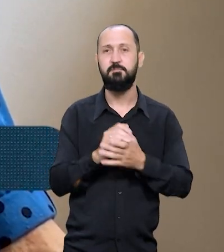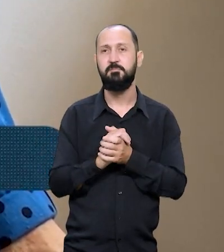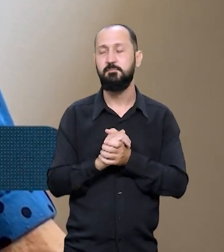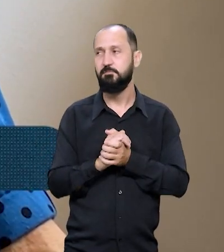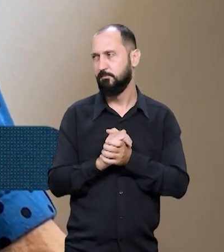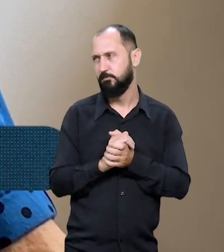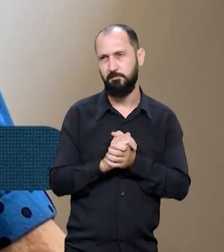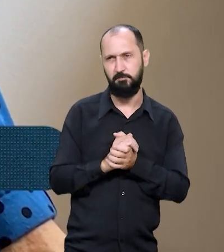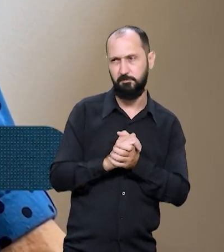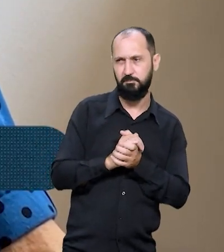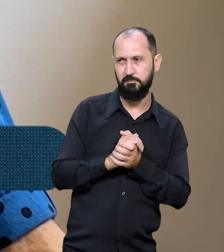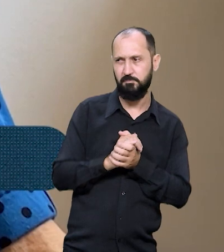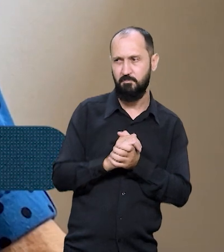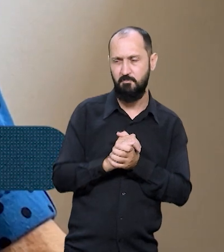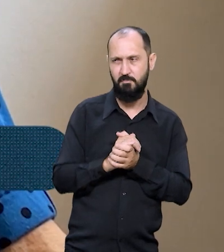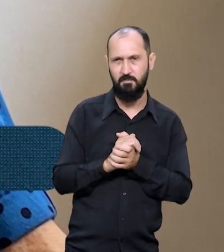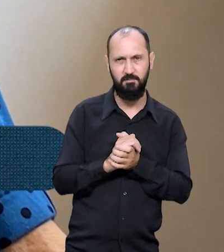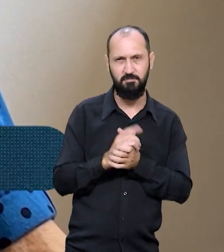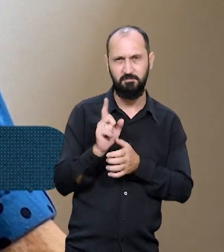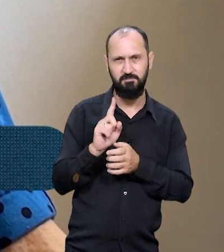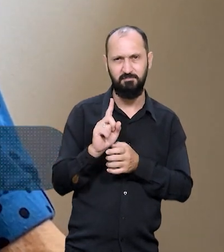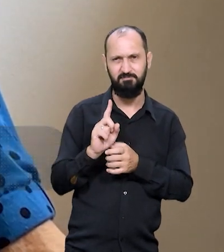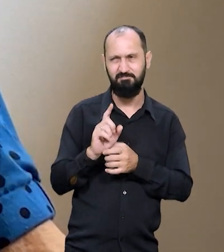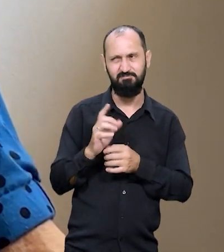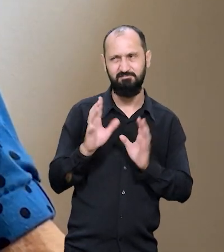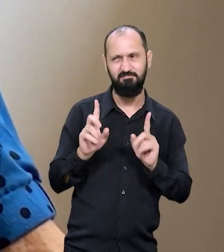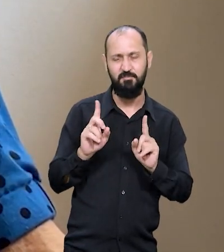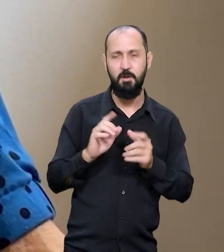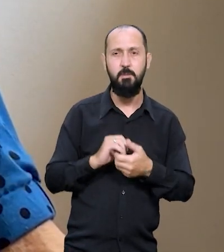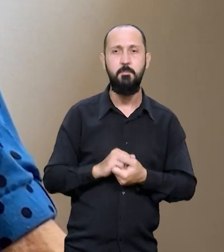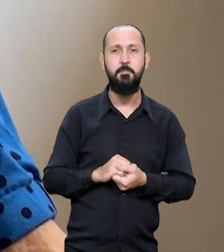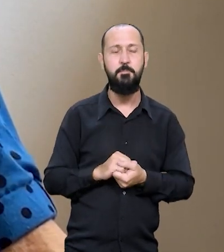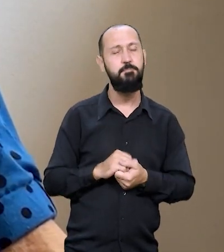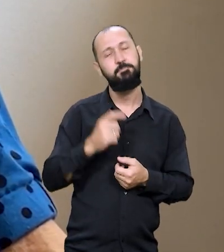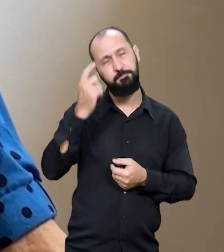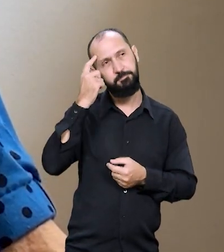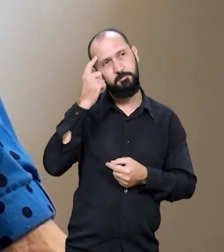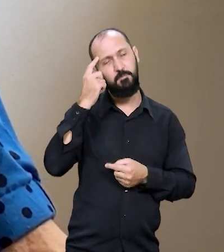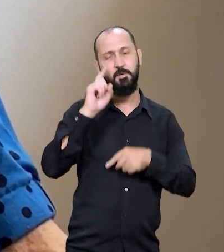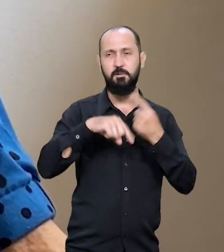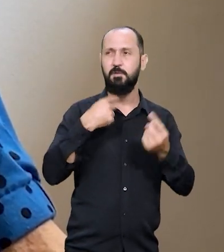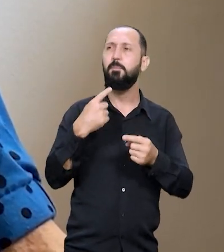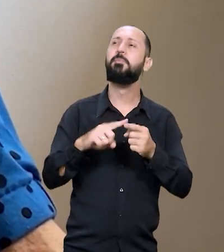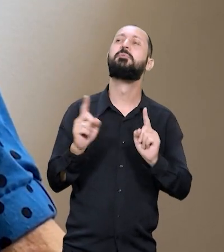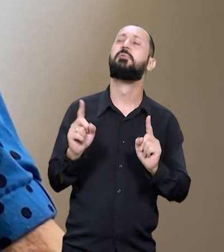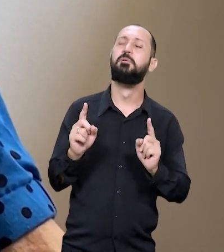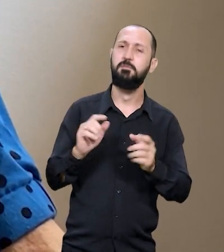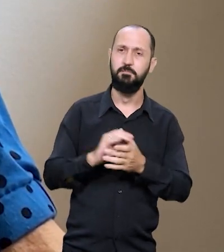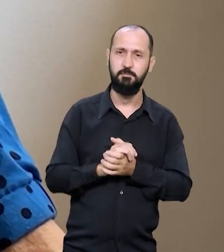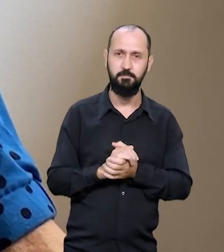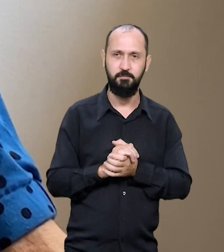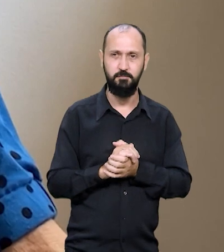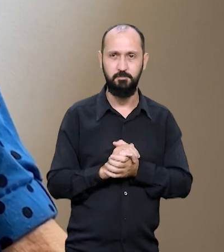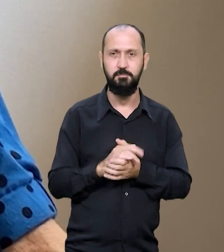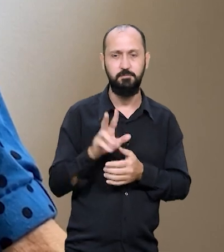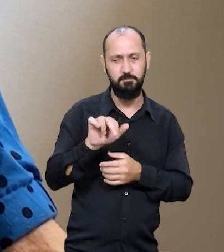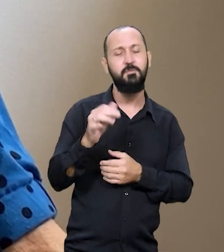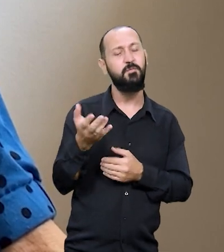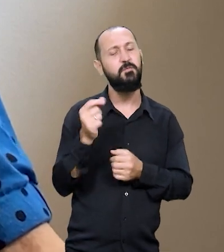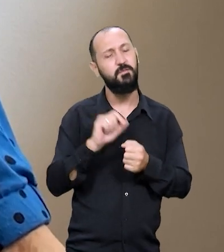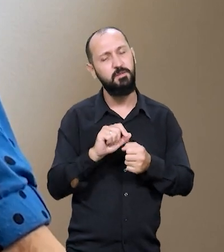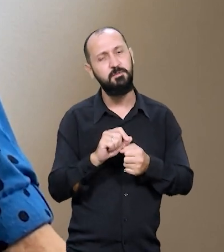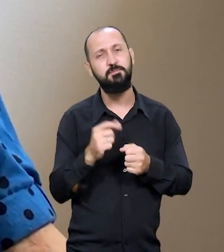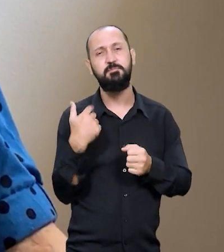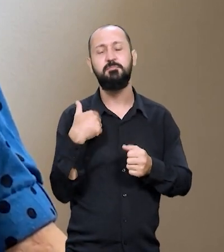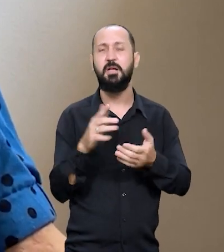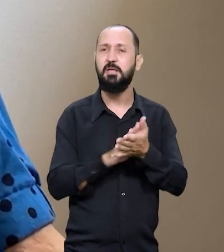E eu fiquei pensando, falei, ai não. Depois eu pensei bem, por que não? Vou fazer assim, não tem